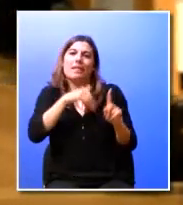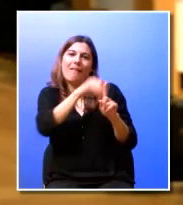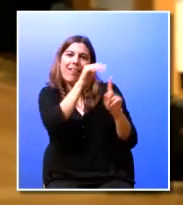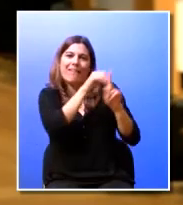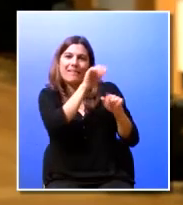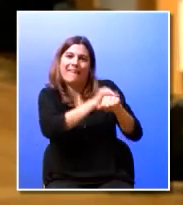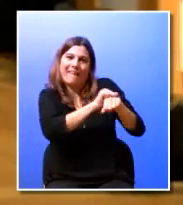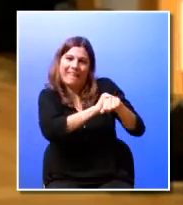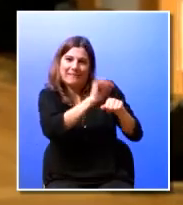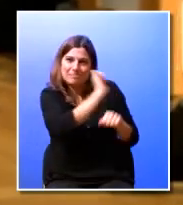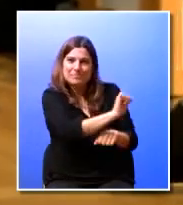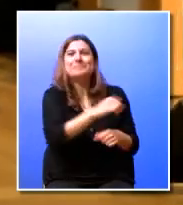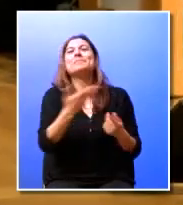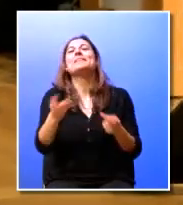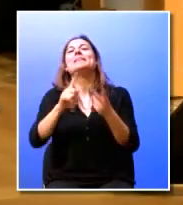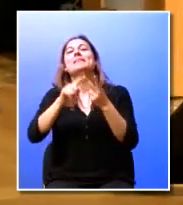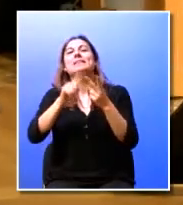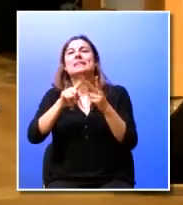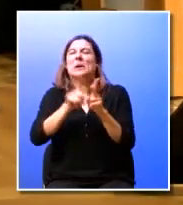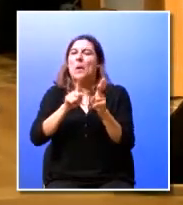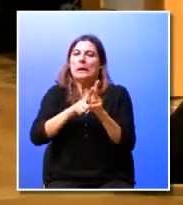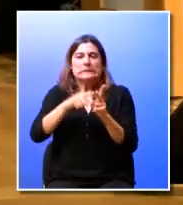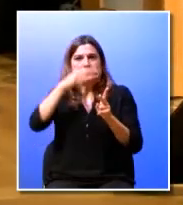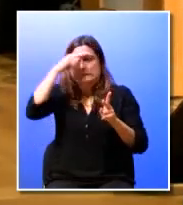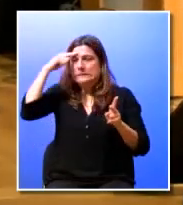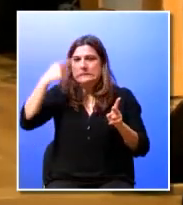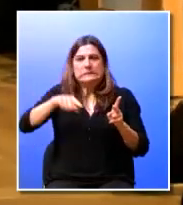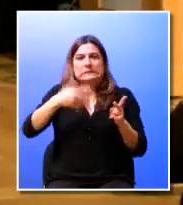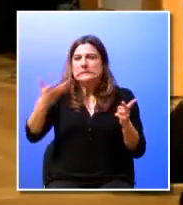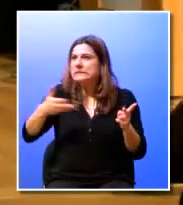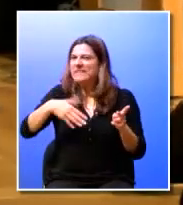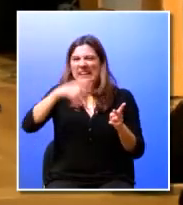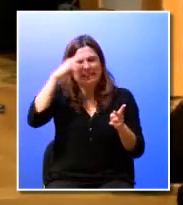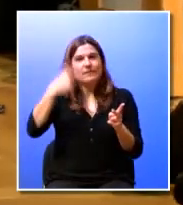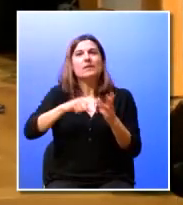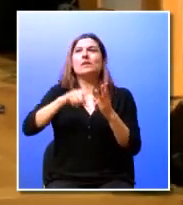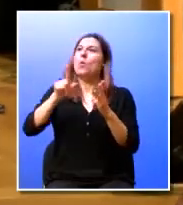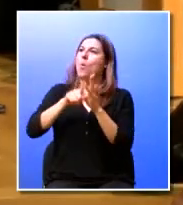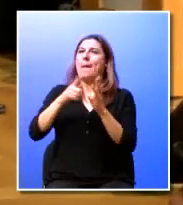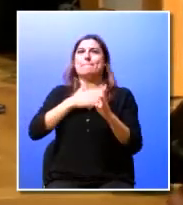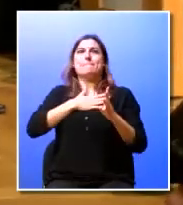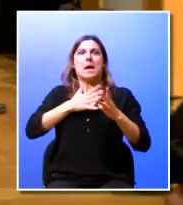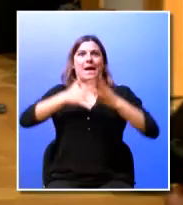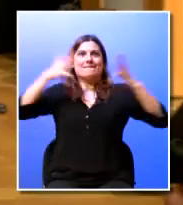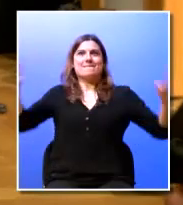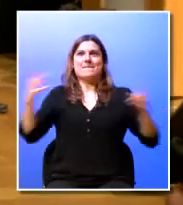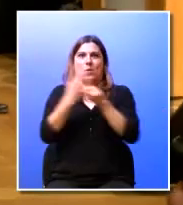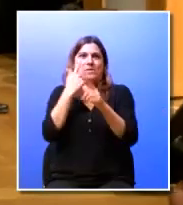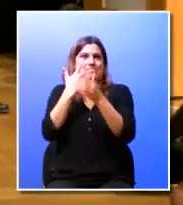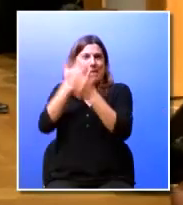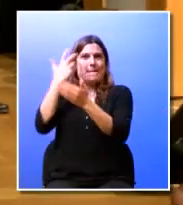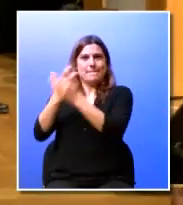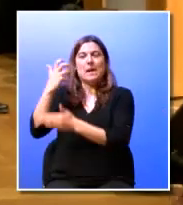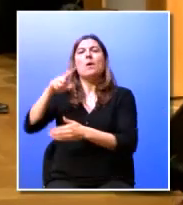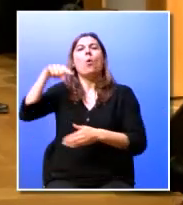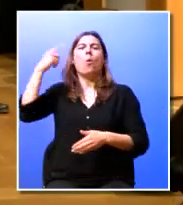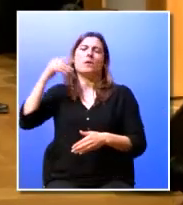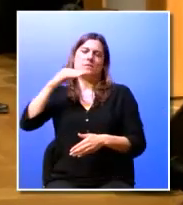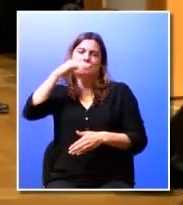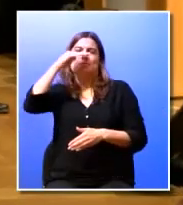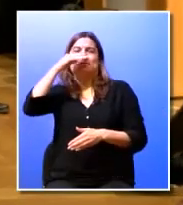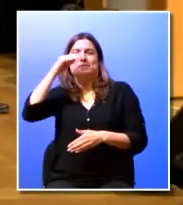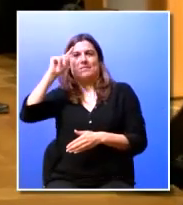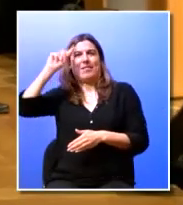os fatalistas os megalómanos há também os sabissões